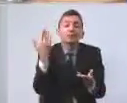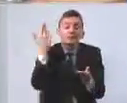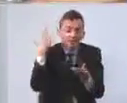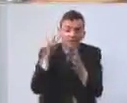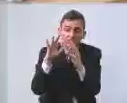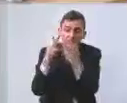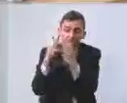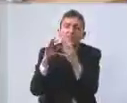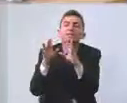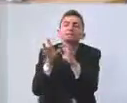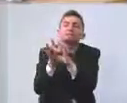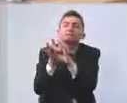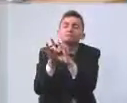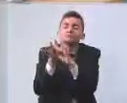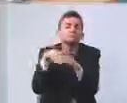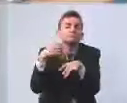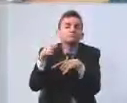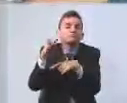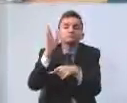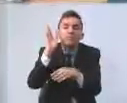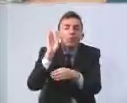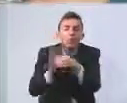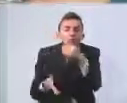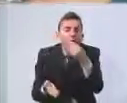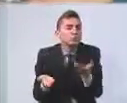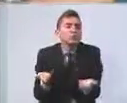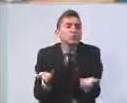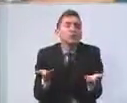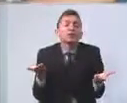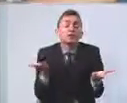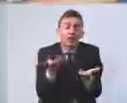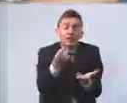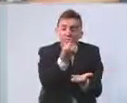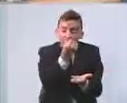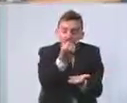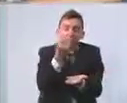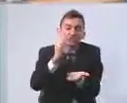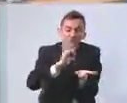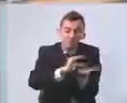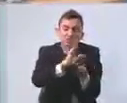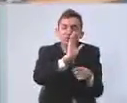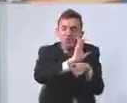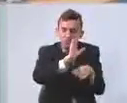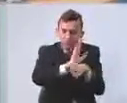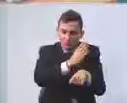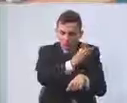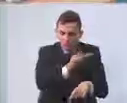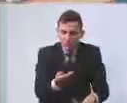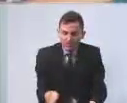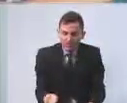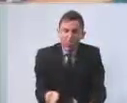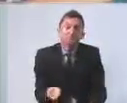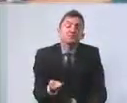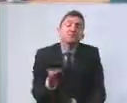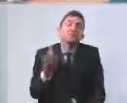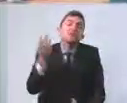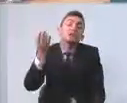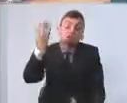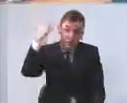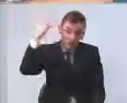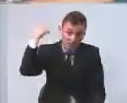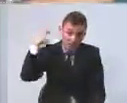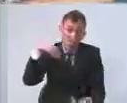foram rompidos, fragilizados e que exigem um investimento altíssimo no poder público. Nós recebemos o